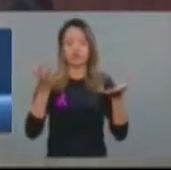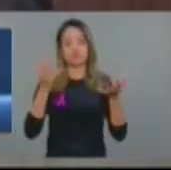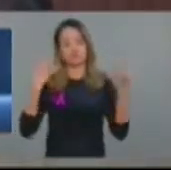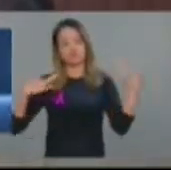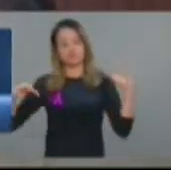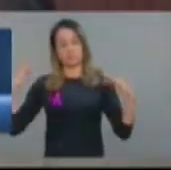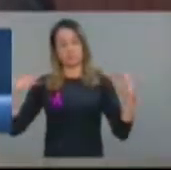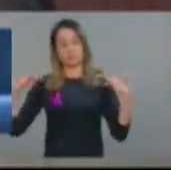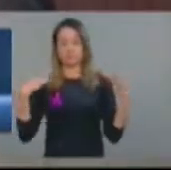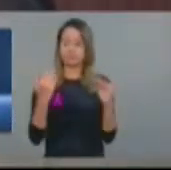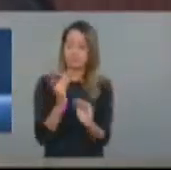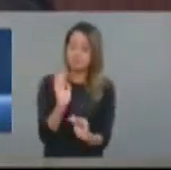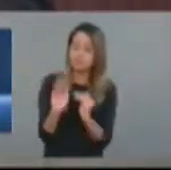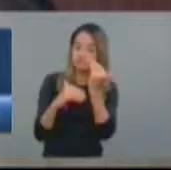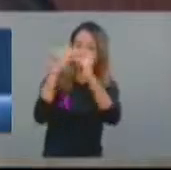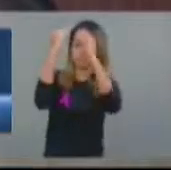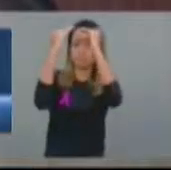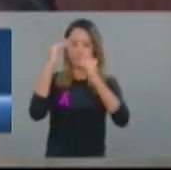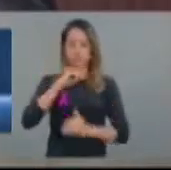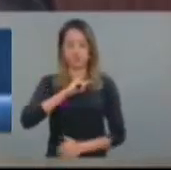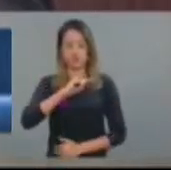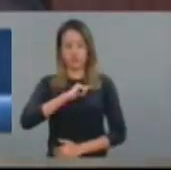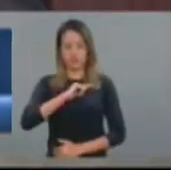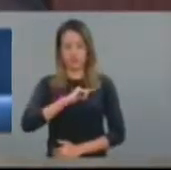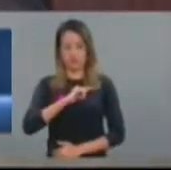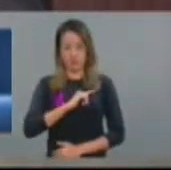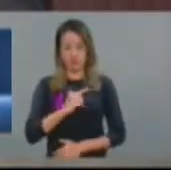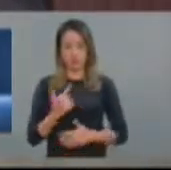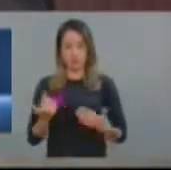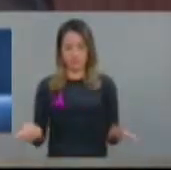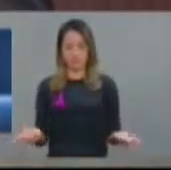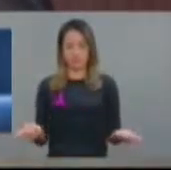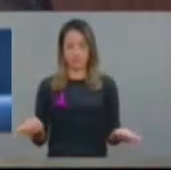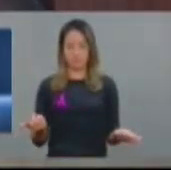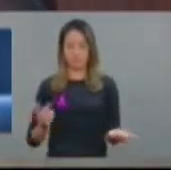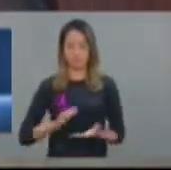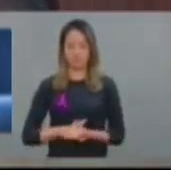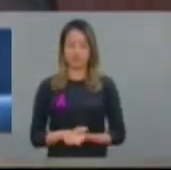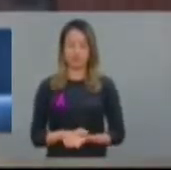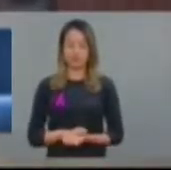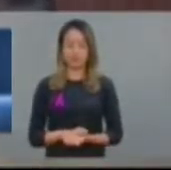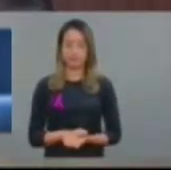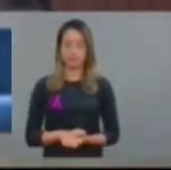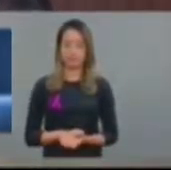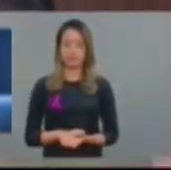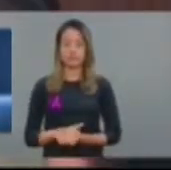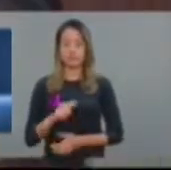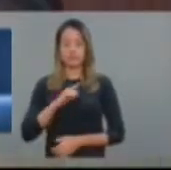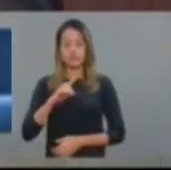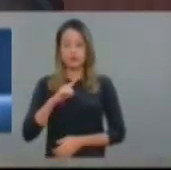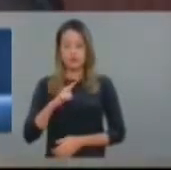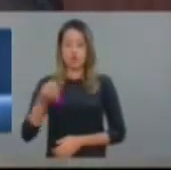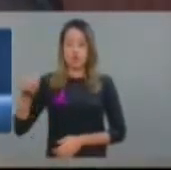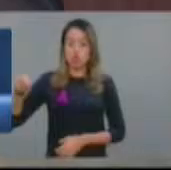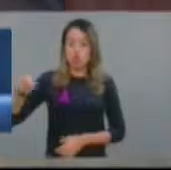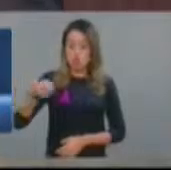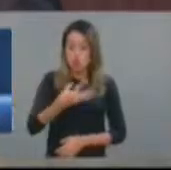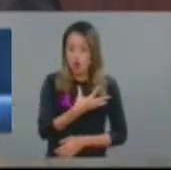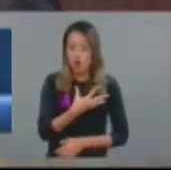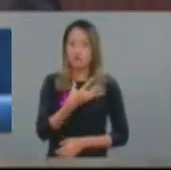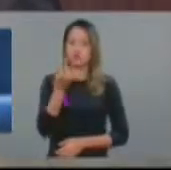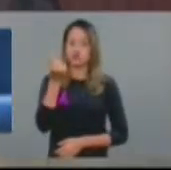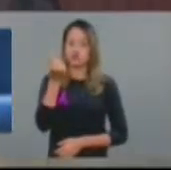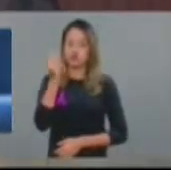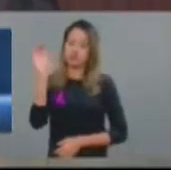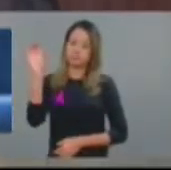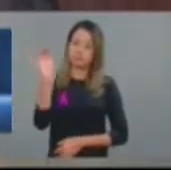desenvolvimento na área de maior potencial de expansão do mundo. São novos investimentos para o setor e